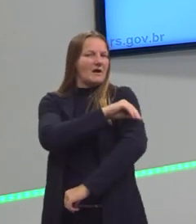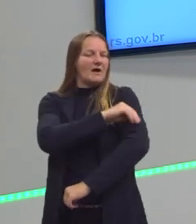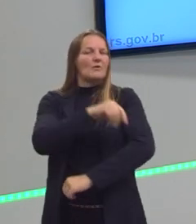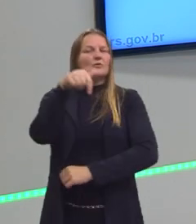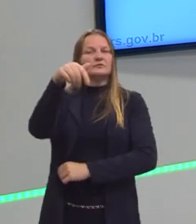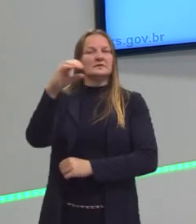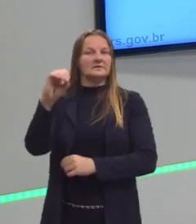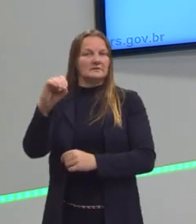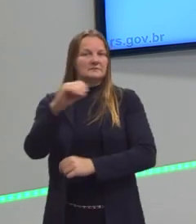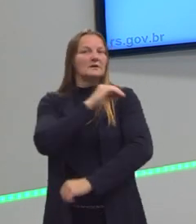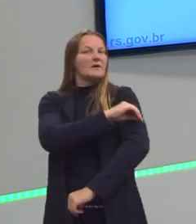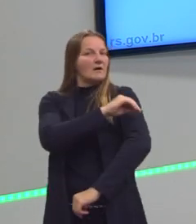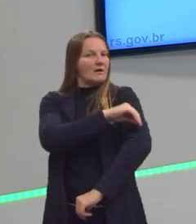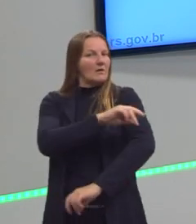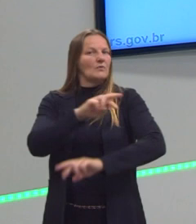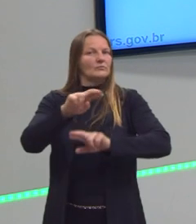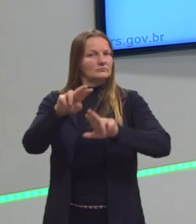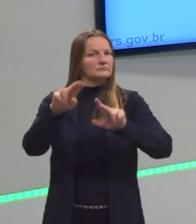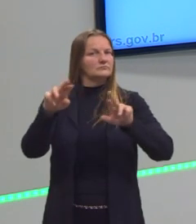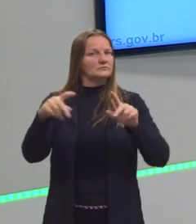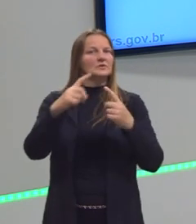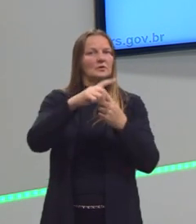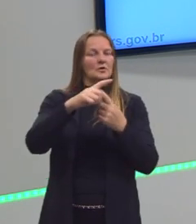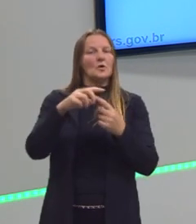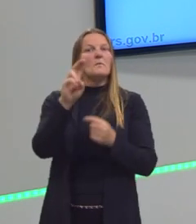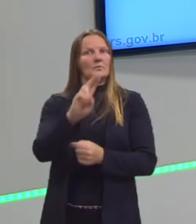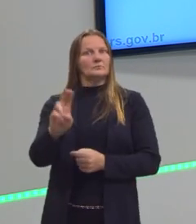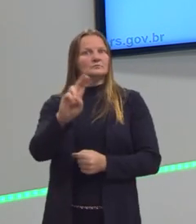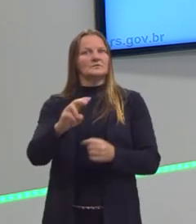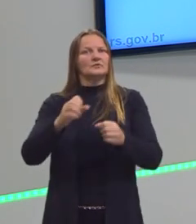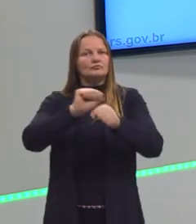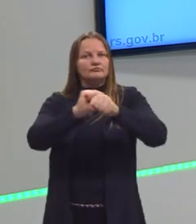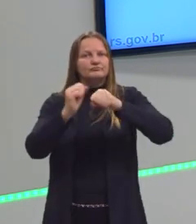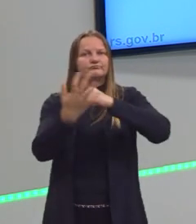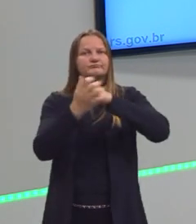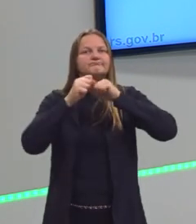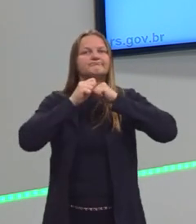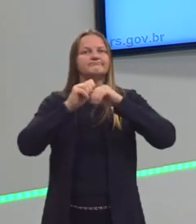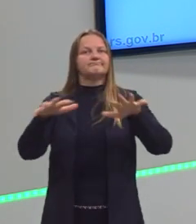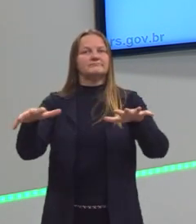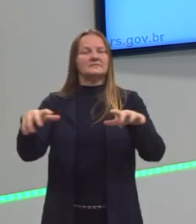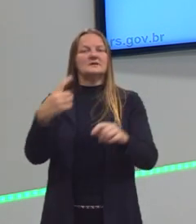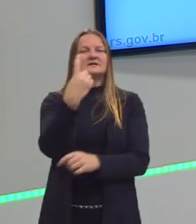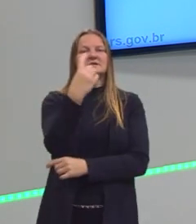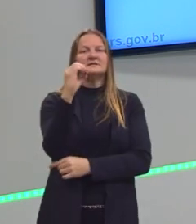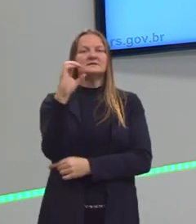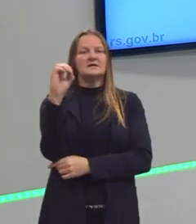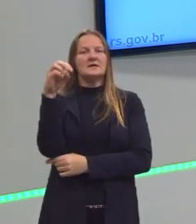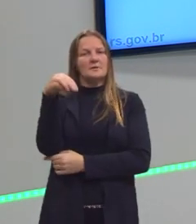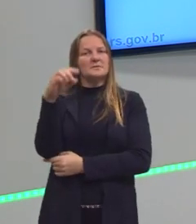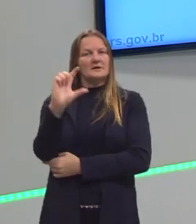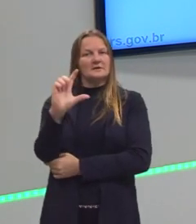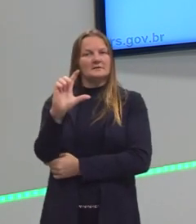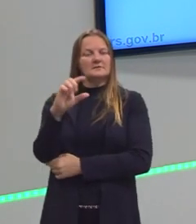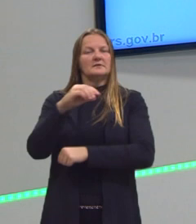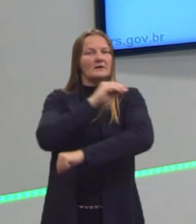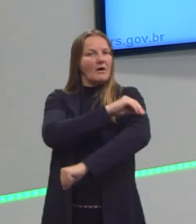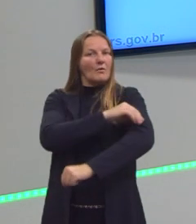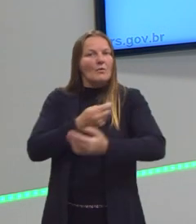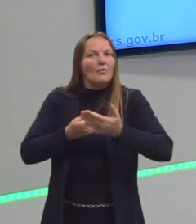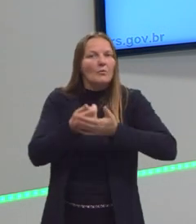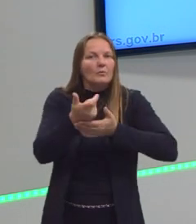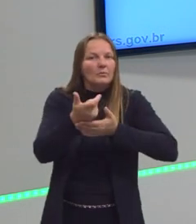70, que foi permitido à venda durante a pandemia. O que isso significa? Que em 100 ml daquele álcool que eu comprei,